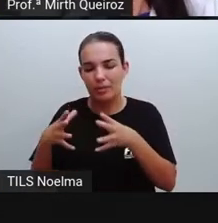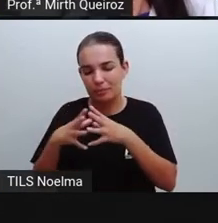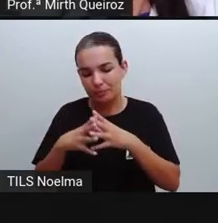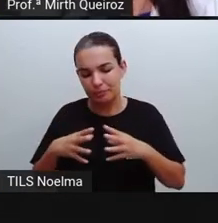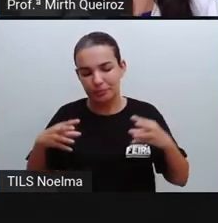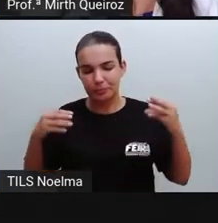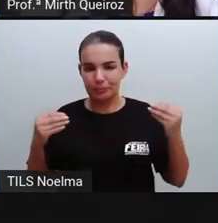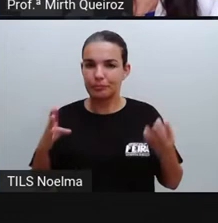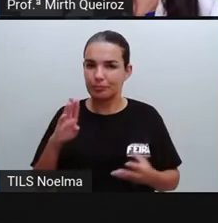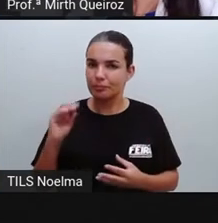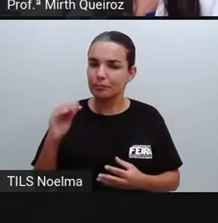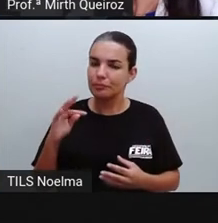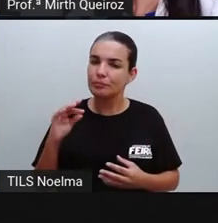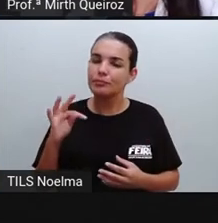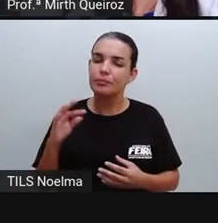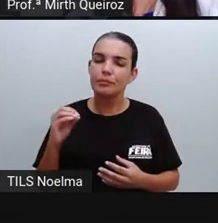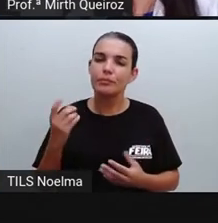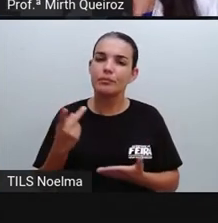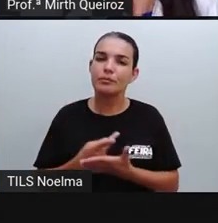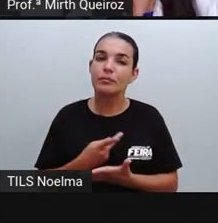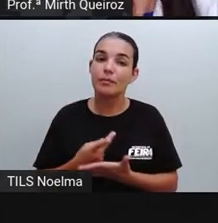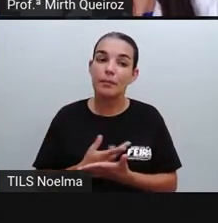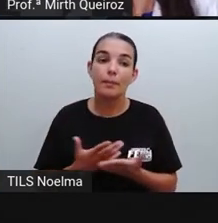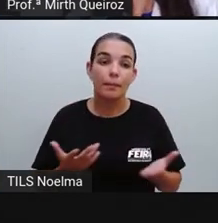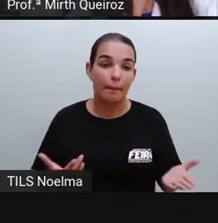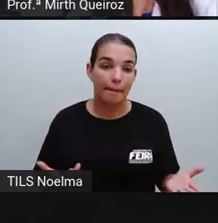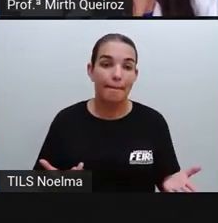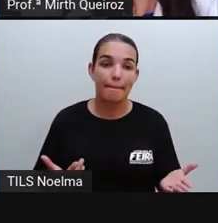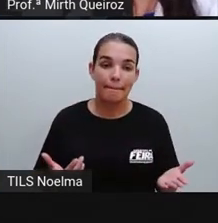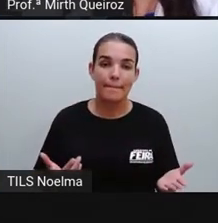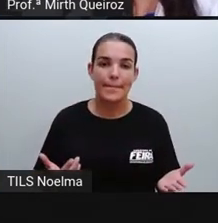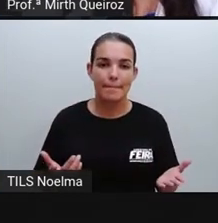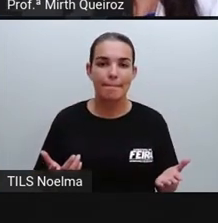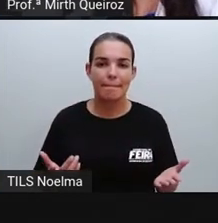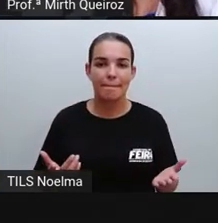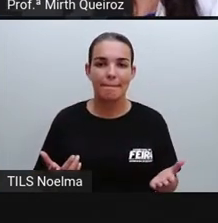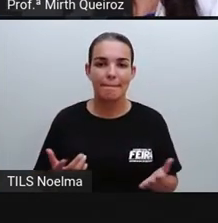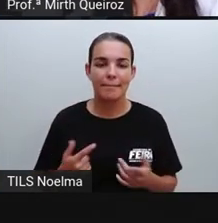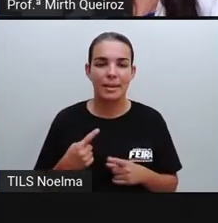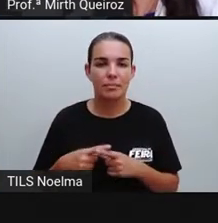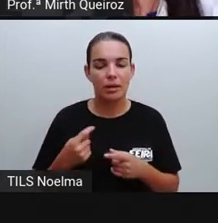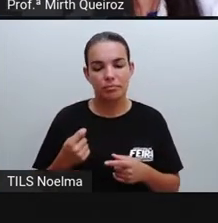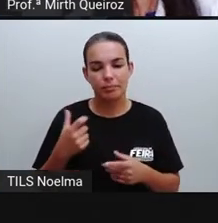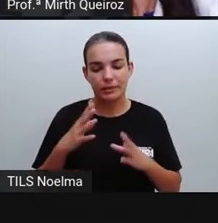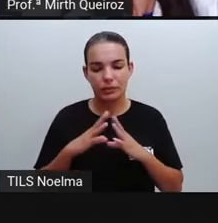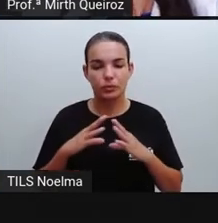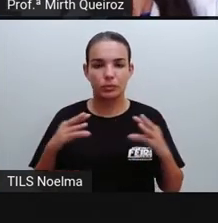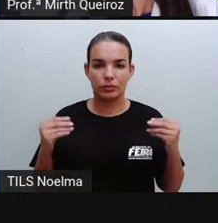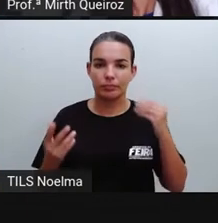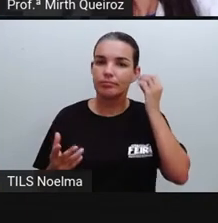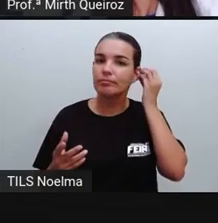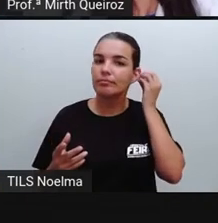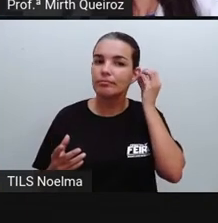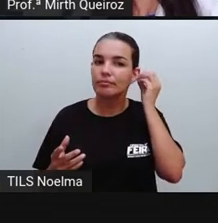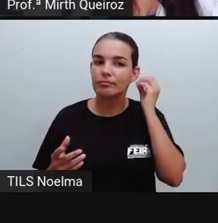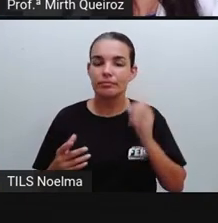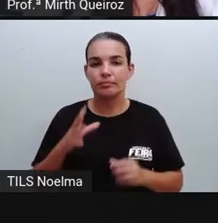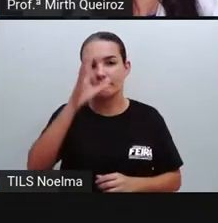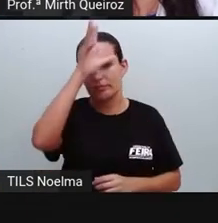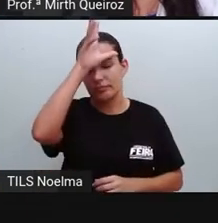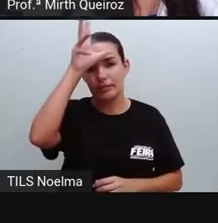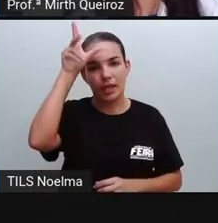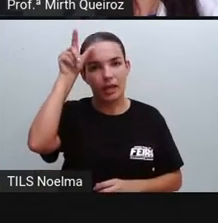extinção do Boto cor-de-rosa, né? Que já está em processo de extinção. Que é encontrado aí